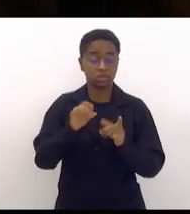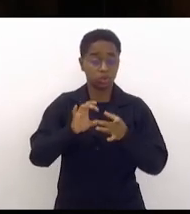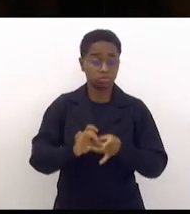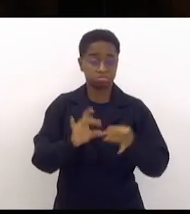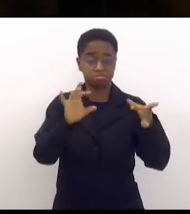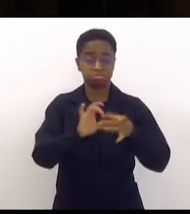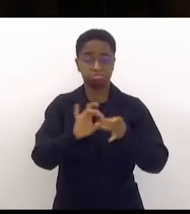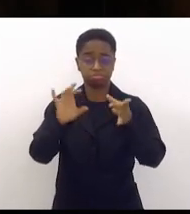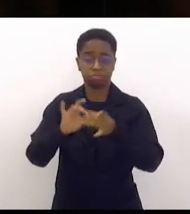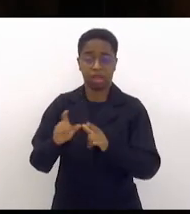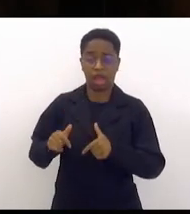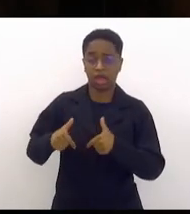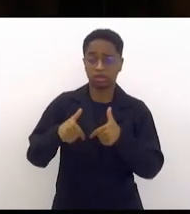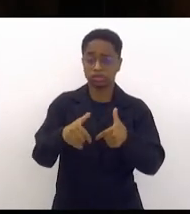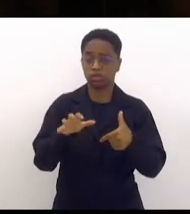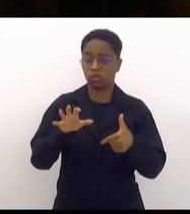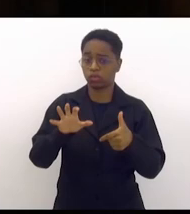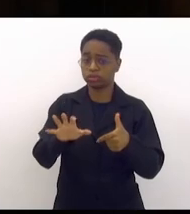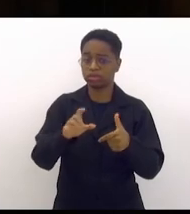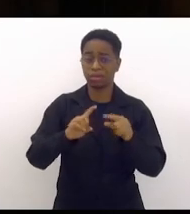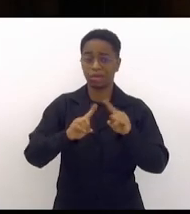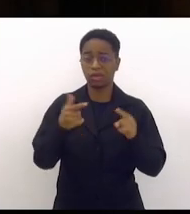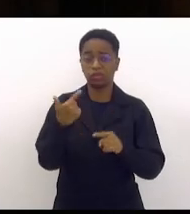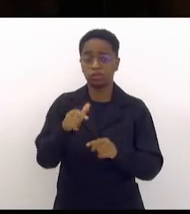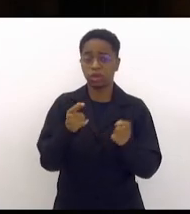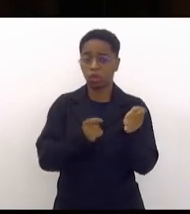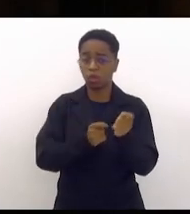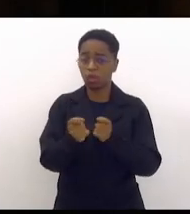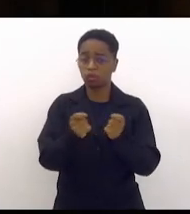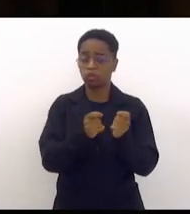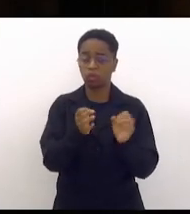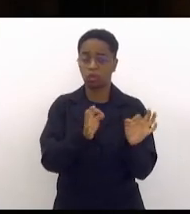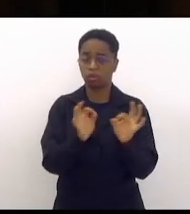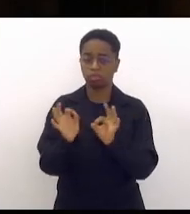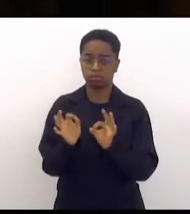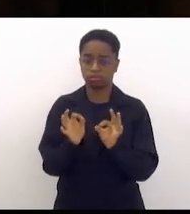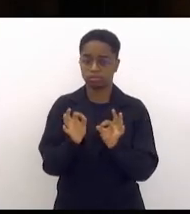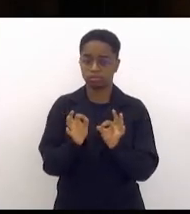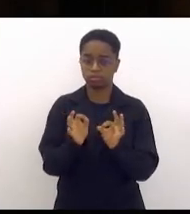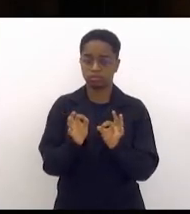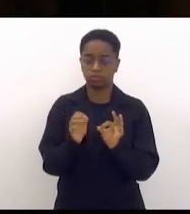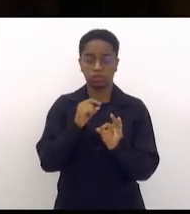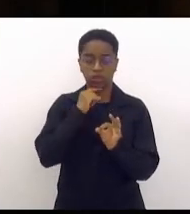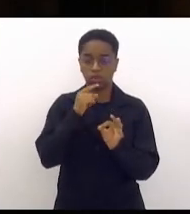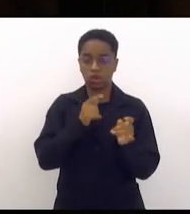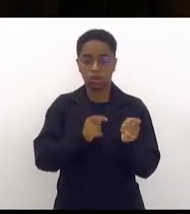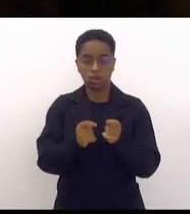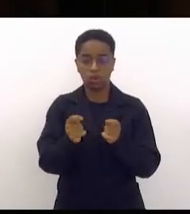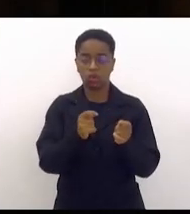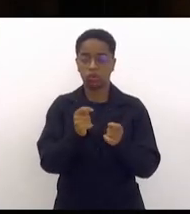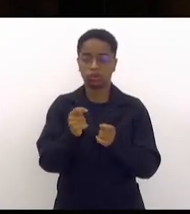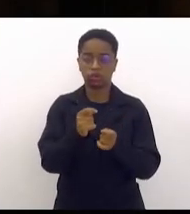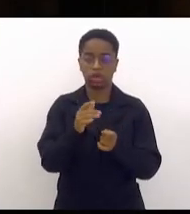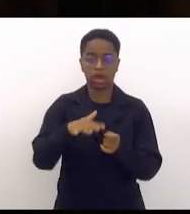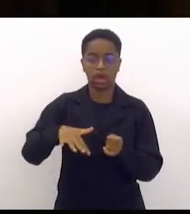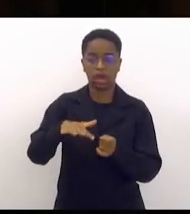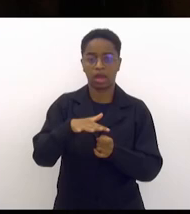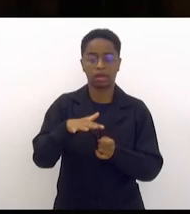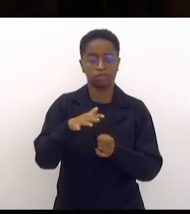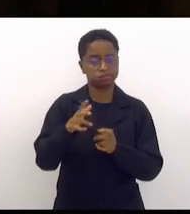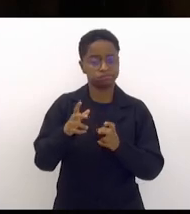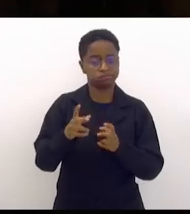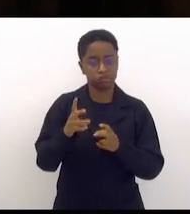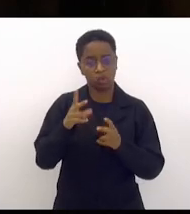tipo de ação sem um controle absoluto de uma força inteligente